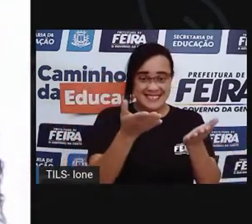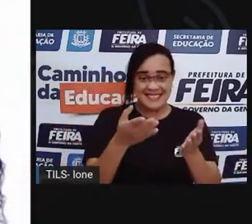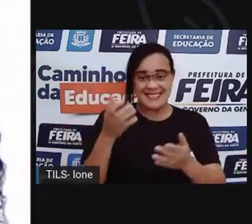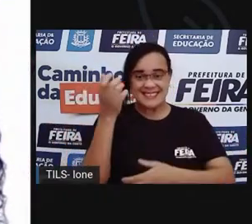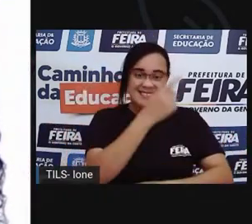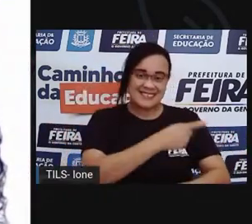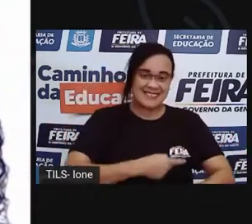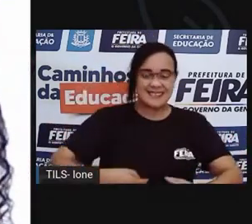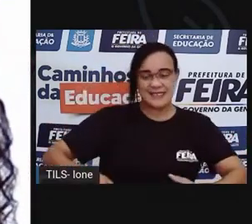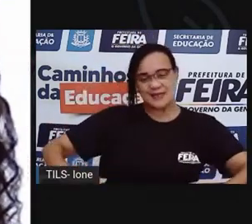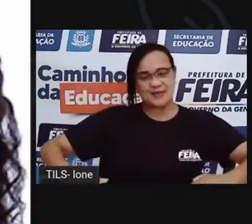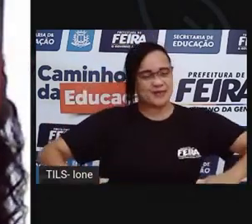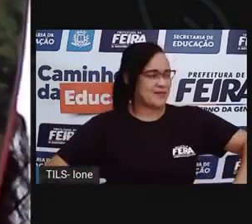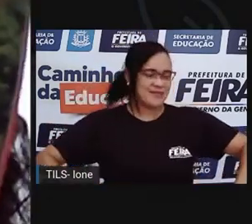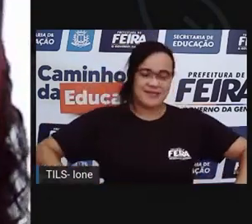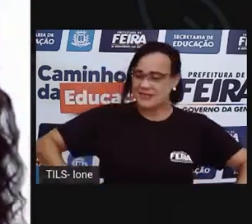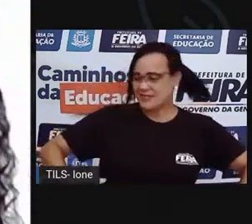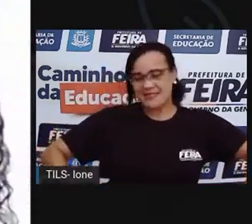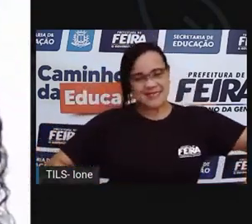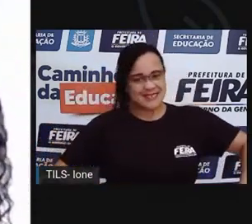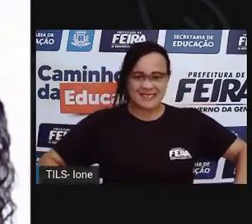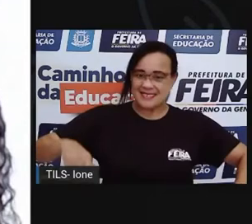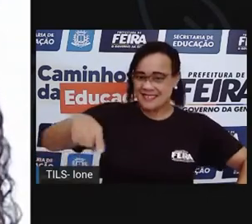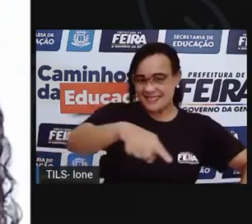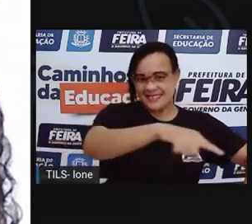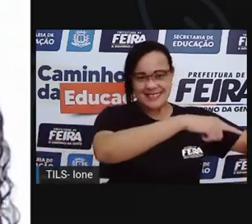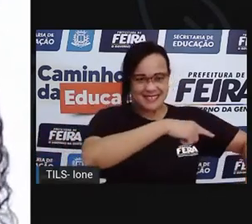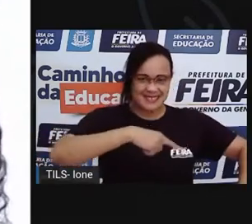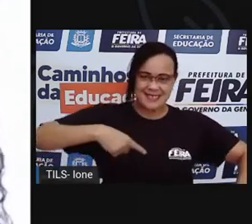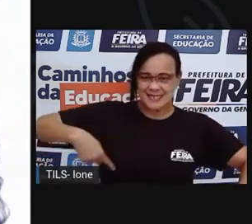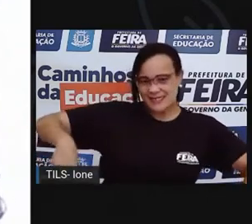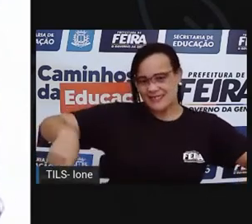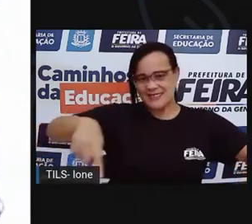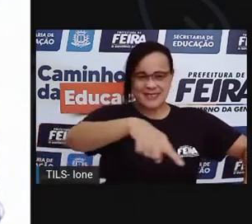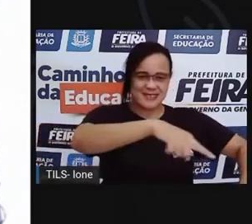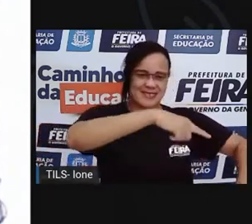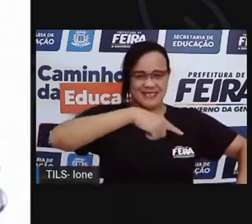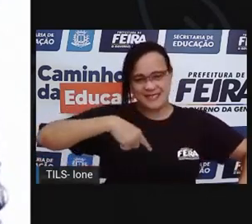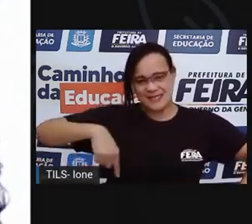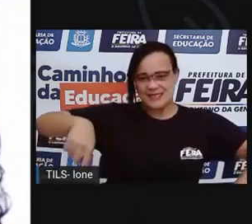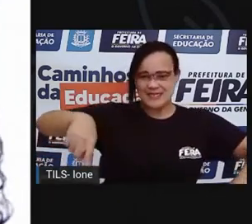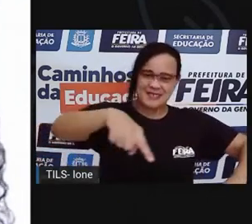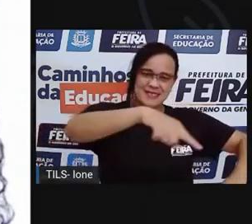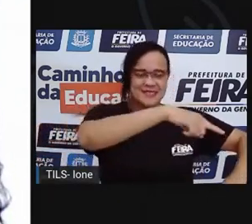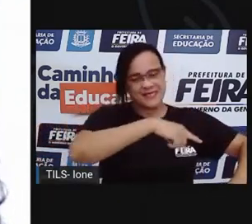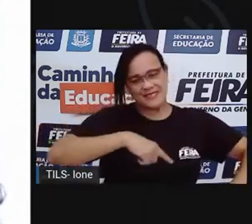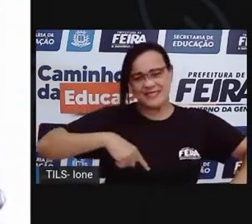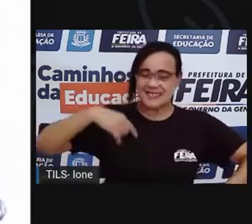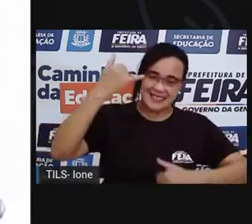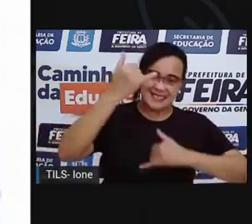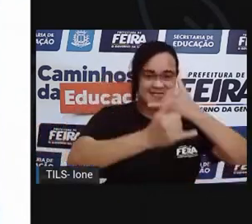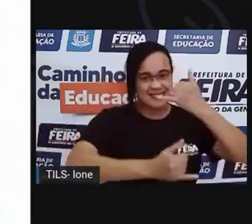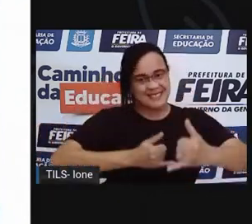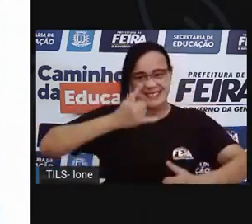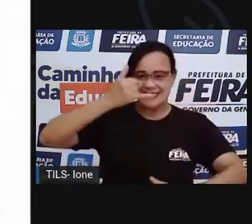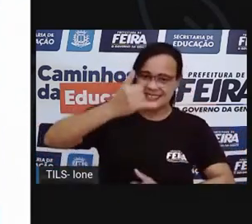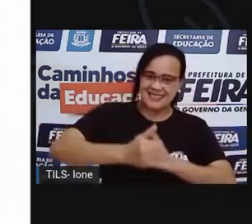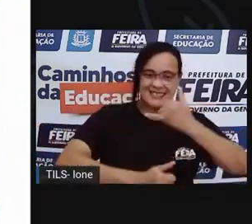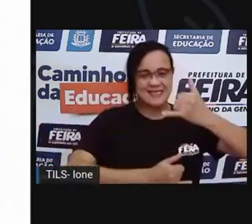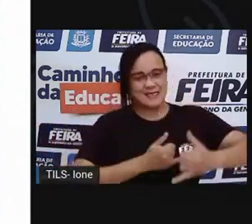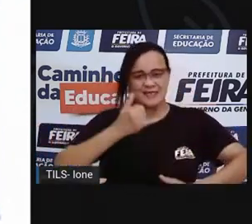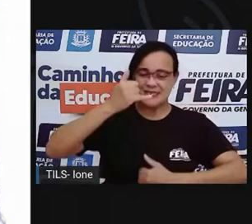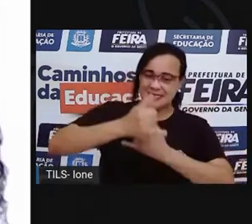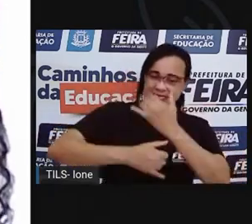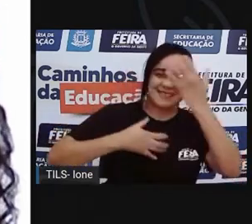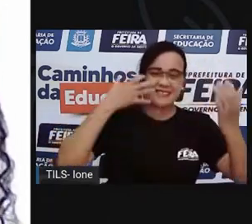Ciranda, cirandinha, vamos todos cirandar. Vamos dar a meia, volta, volta e meia, vamos dar. O anel